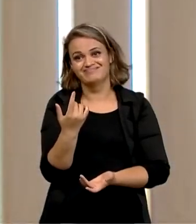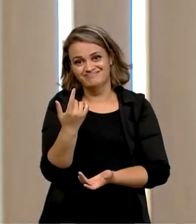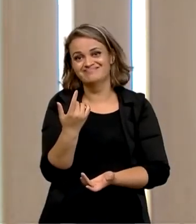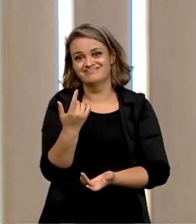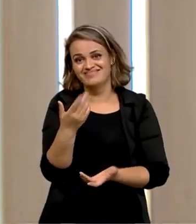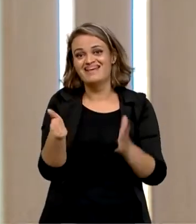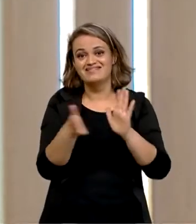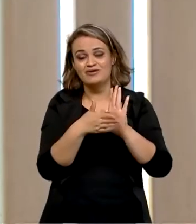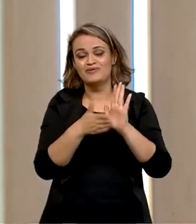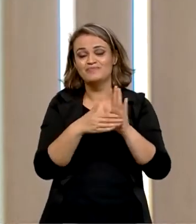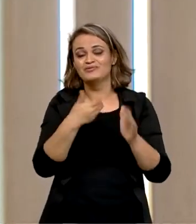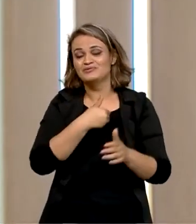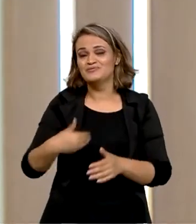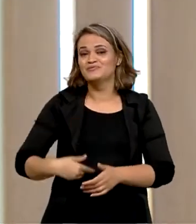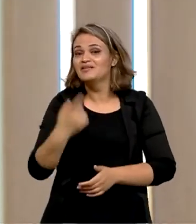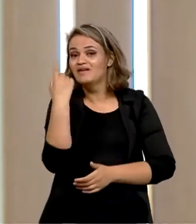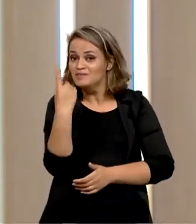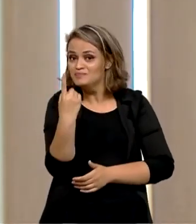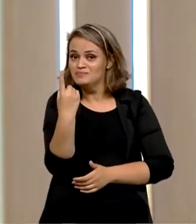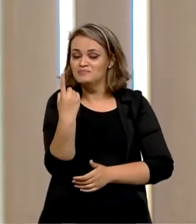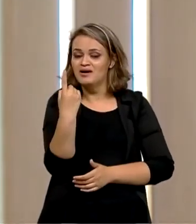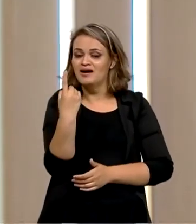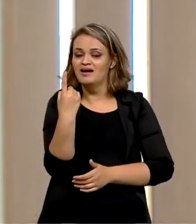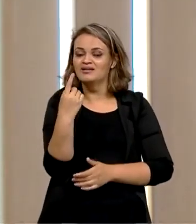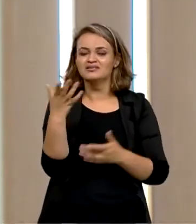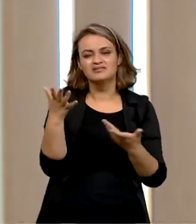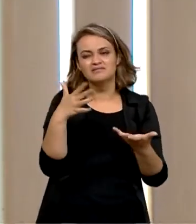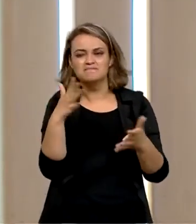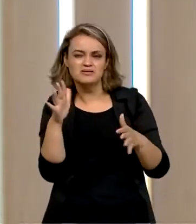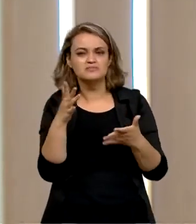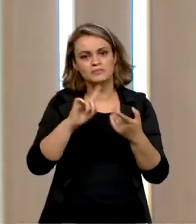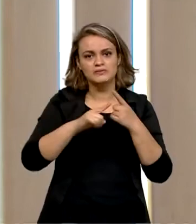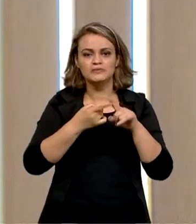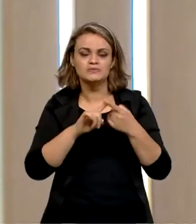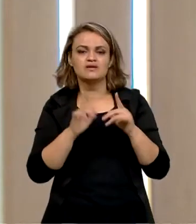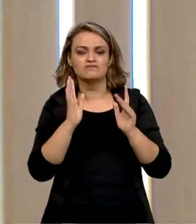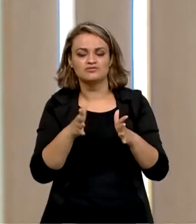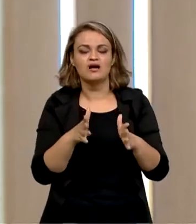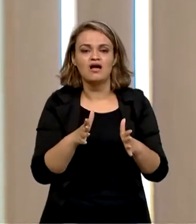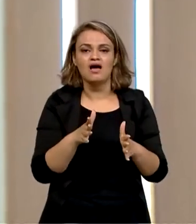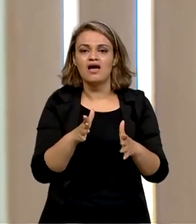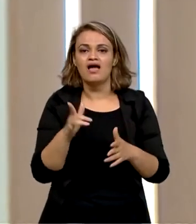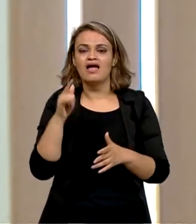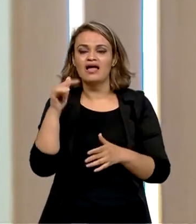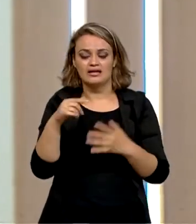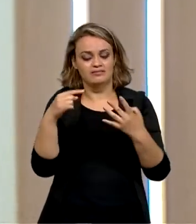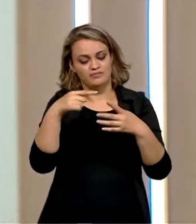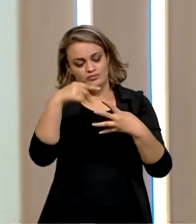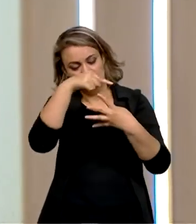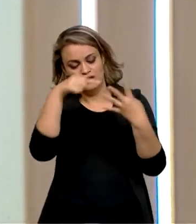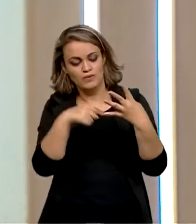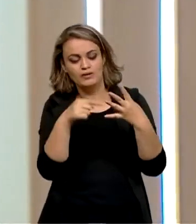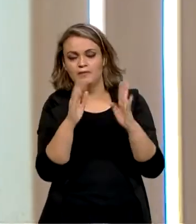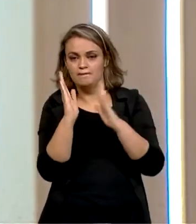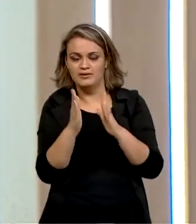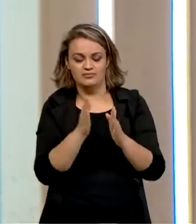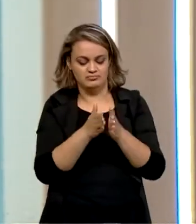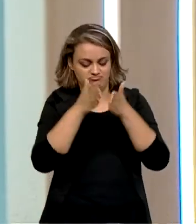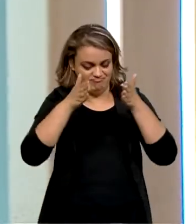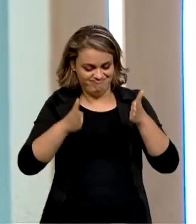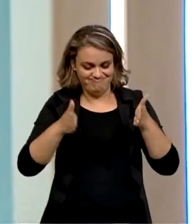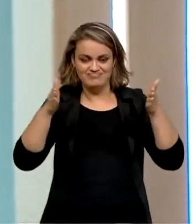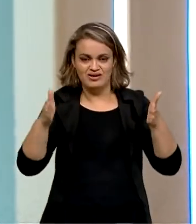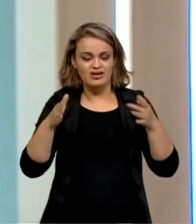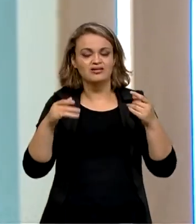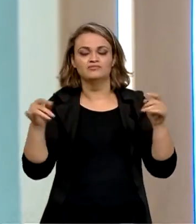tanto do governo como dos líderes, que já estava mais ou menos negociada, é que você teria justamente essas quatro etapas, né, que começaria